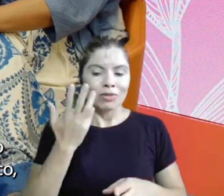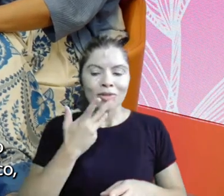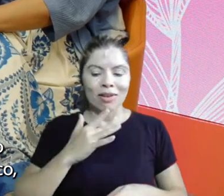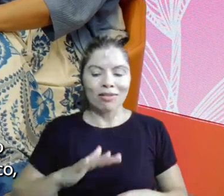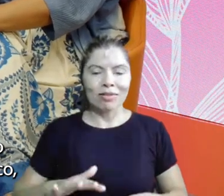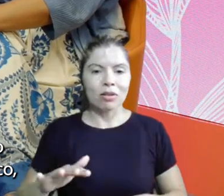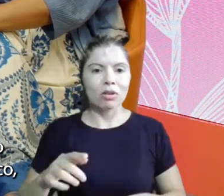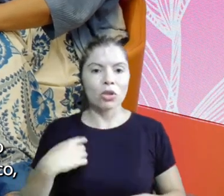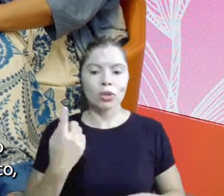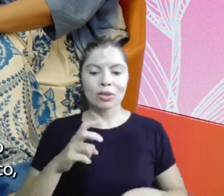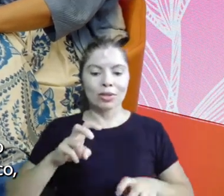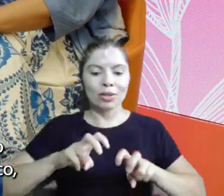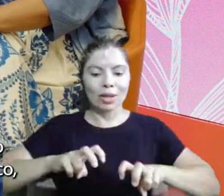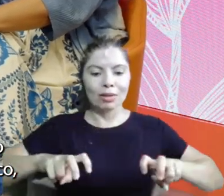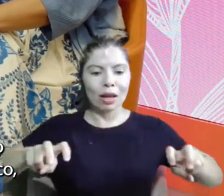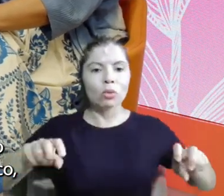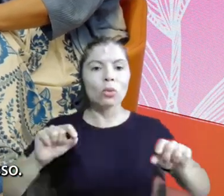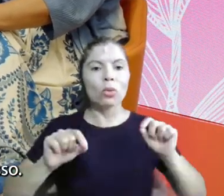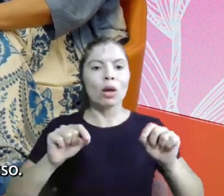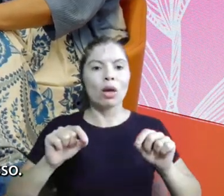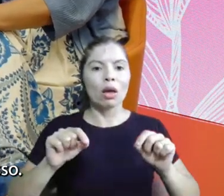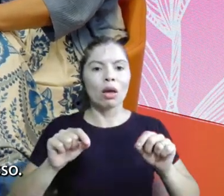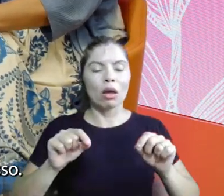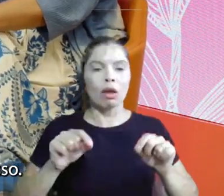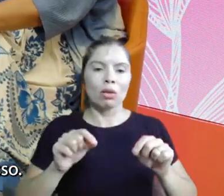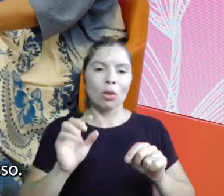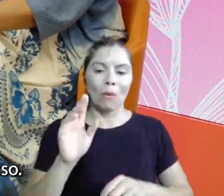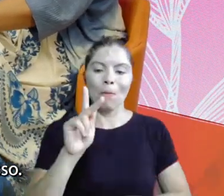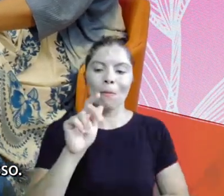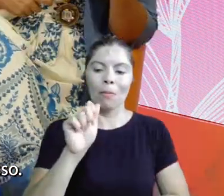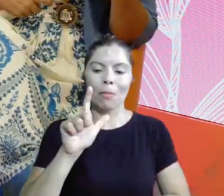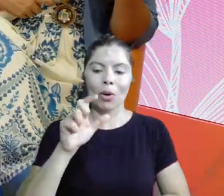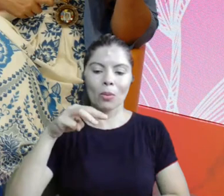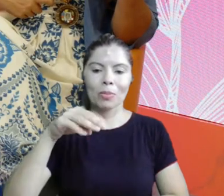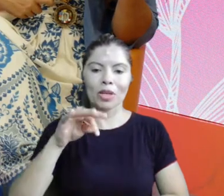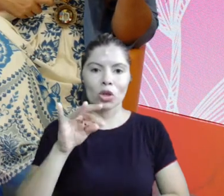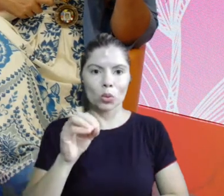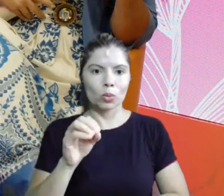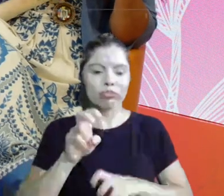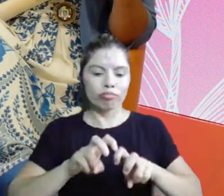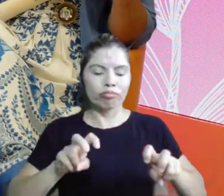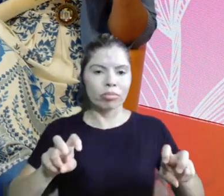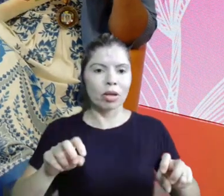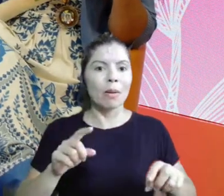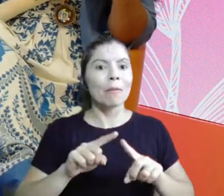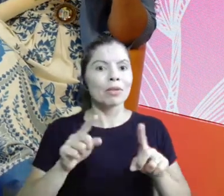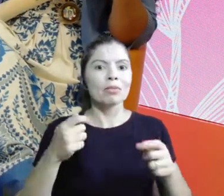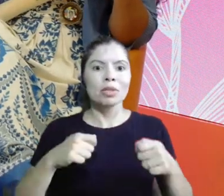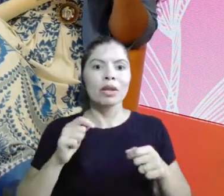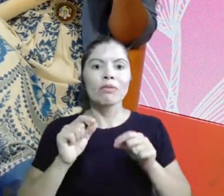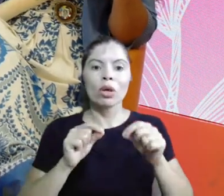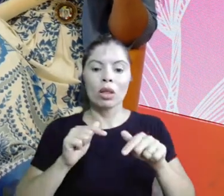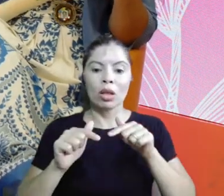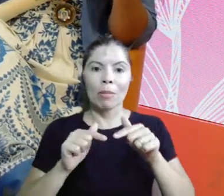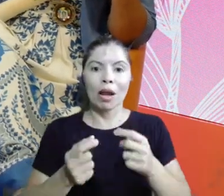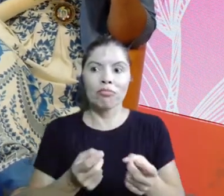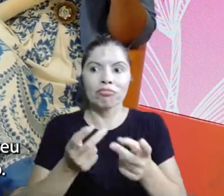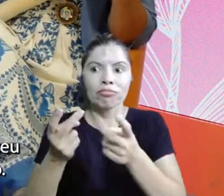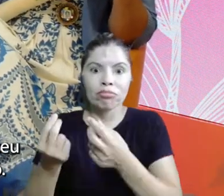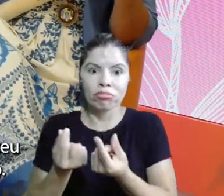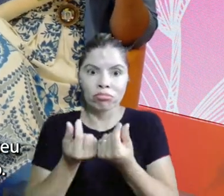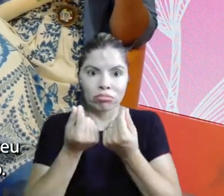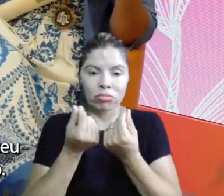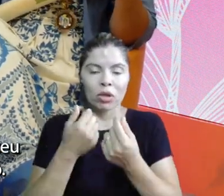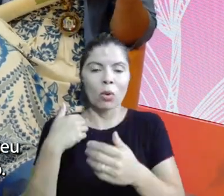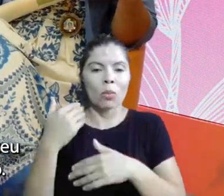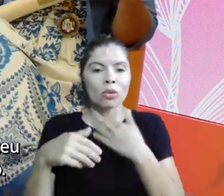pés de ouro branco, a gente só precisava rentabilizar isso, depois de três anos a gente naquela espera, então assim,